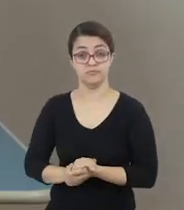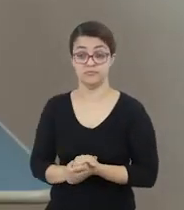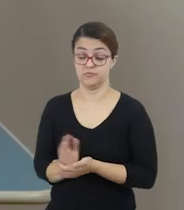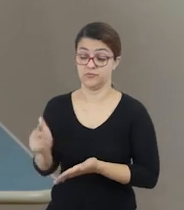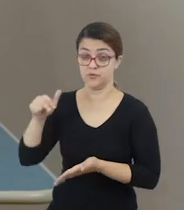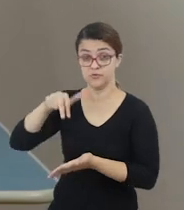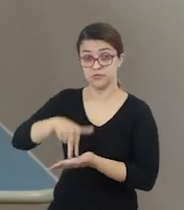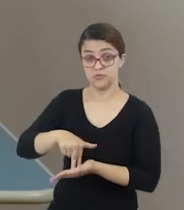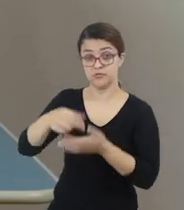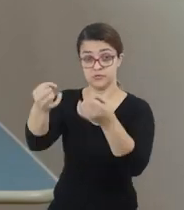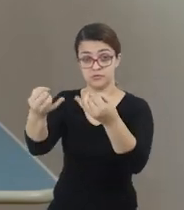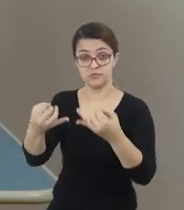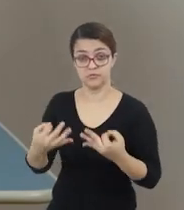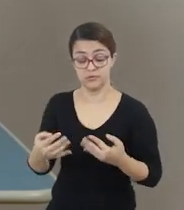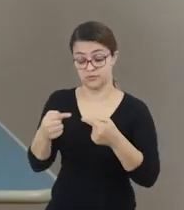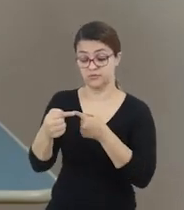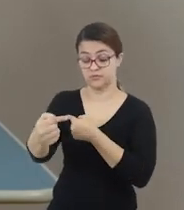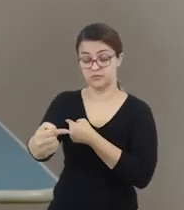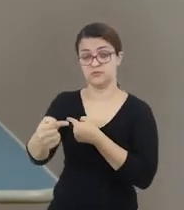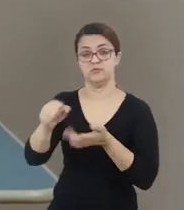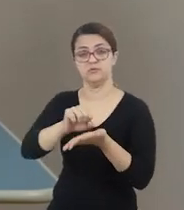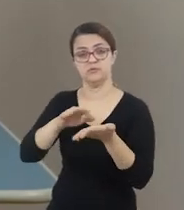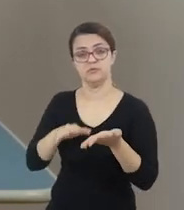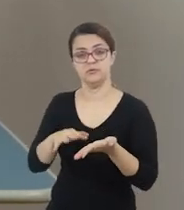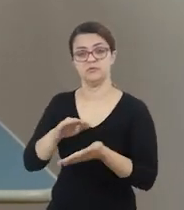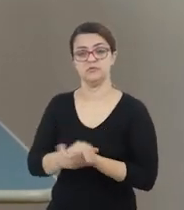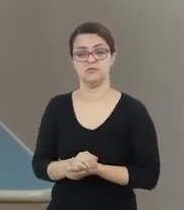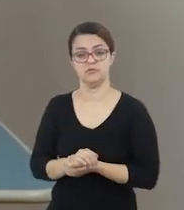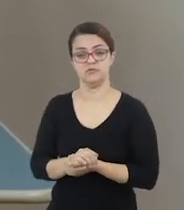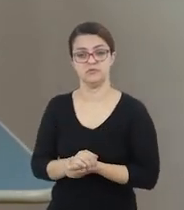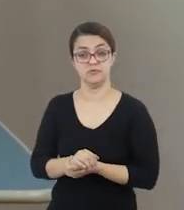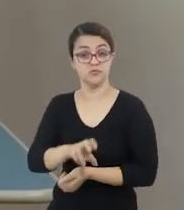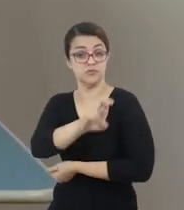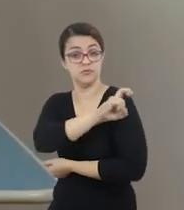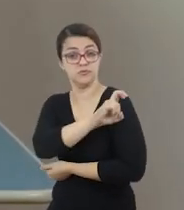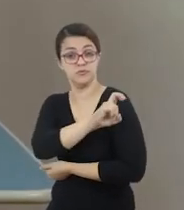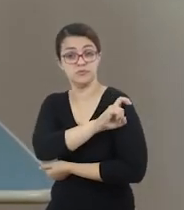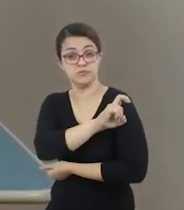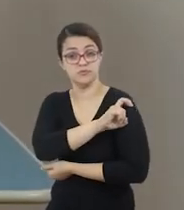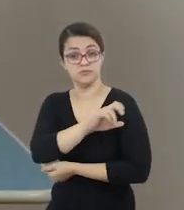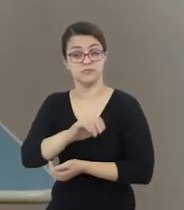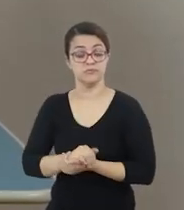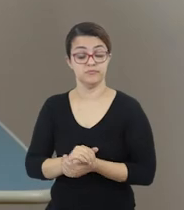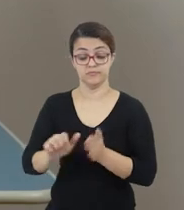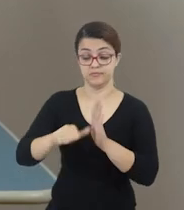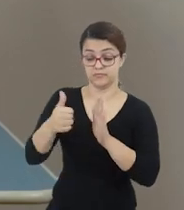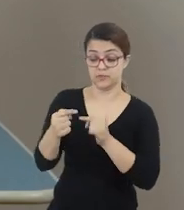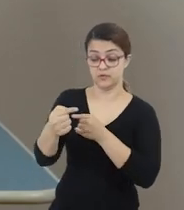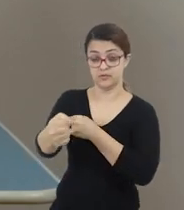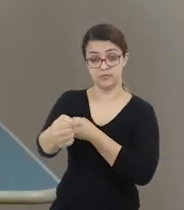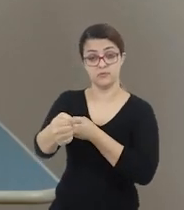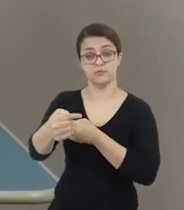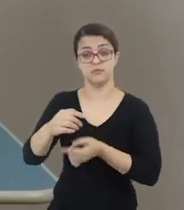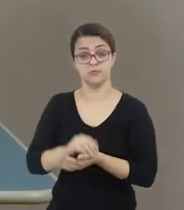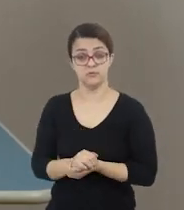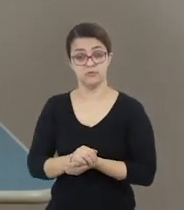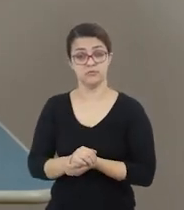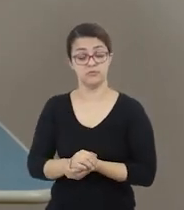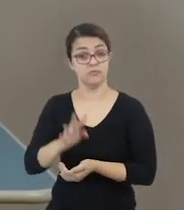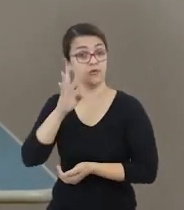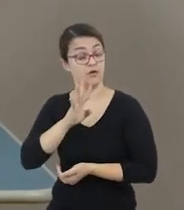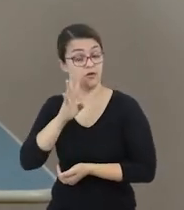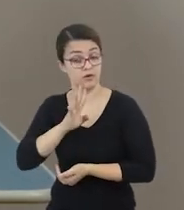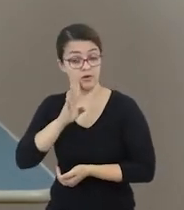pessoal! Estou de volta para mais uma semana de bastante atividade dos quintos anos. E nessa semana, nós vamos aprender algo